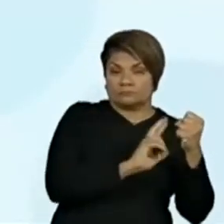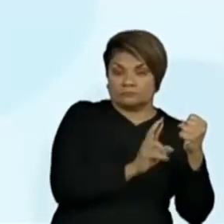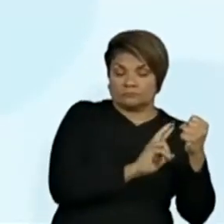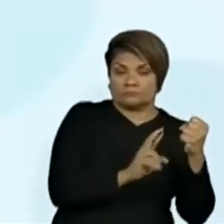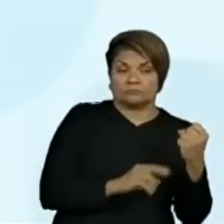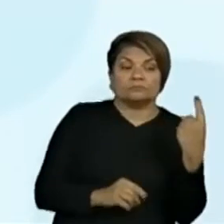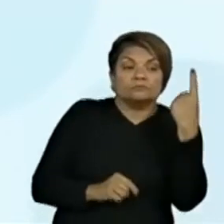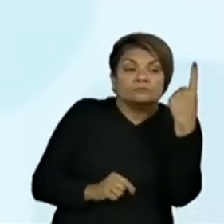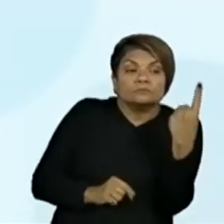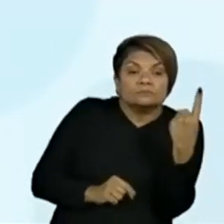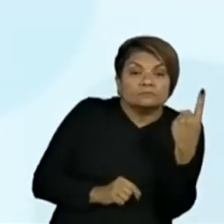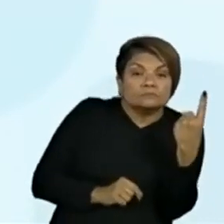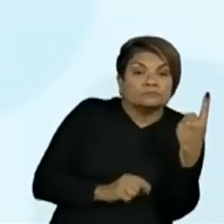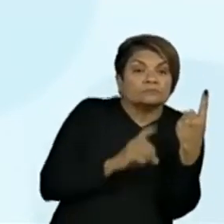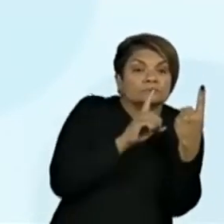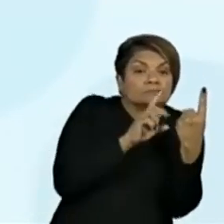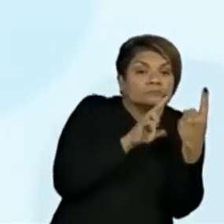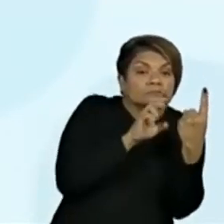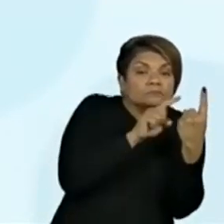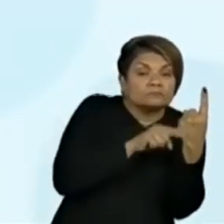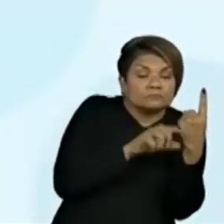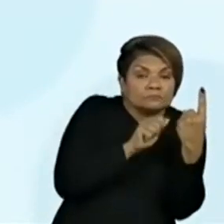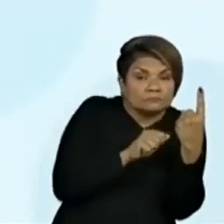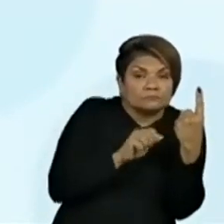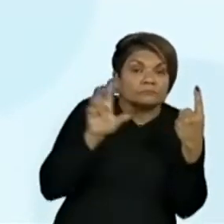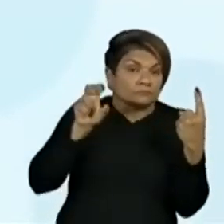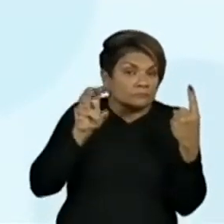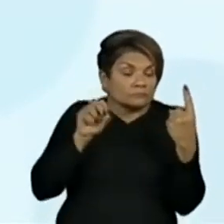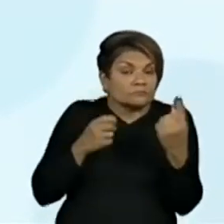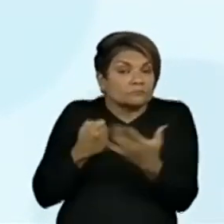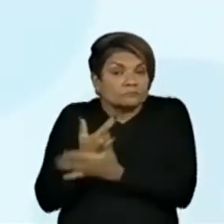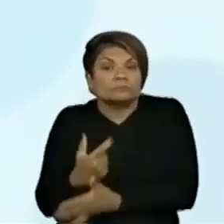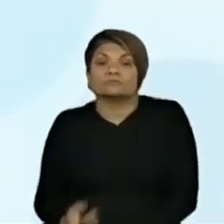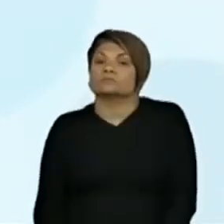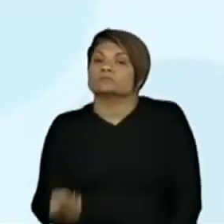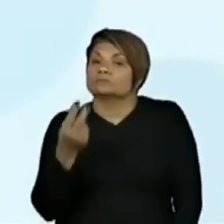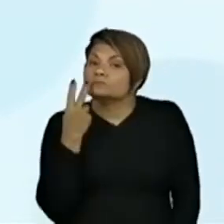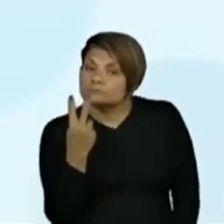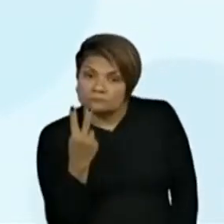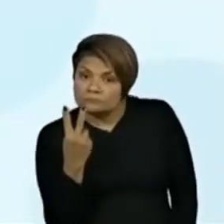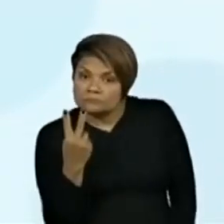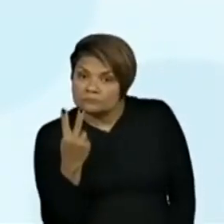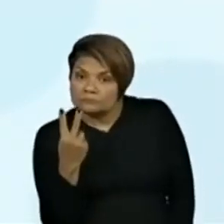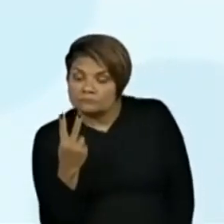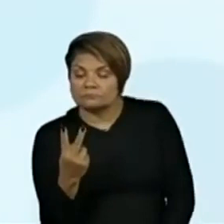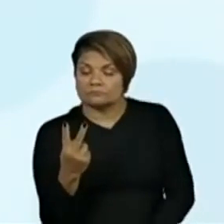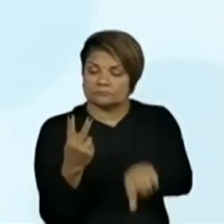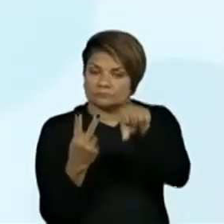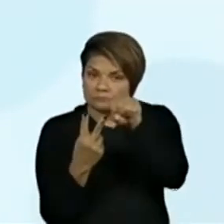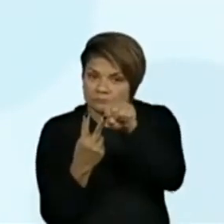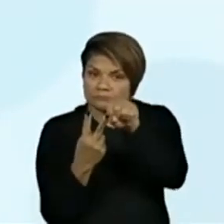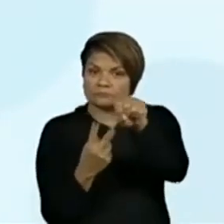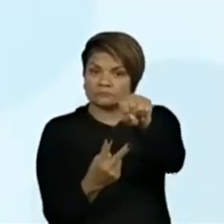duas dúzias de banana. Então, eu primeiro tenho que fazer R$ 8